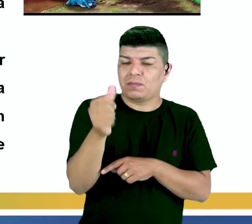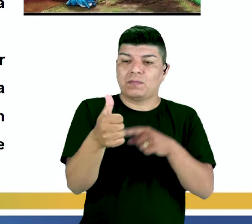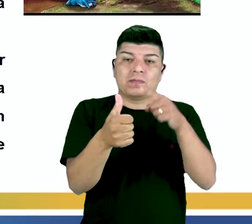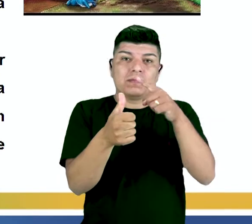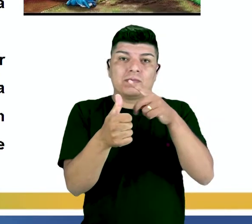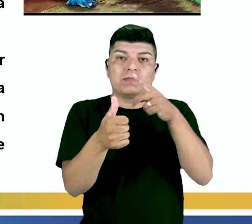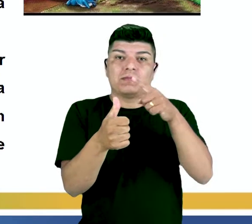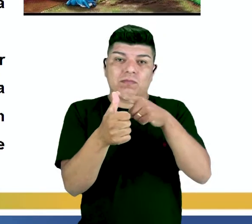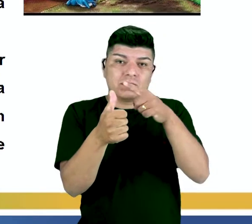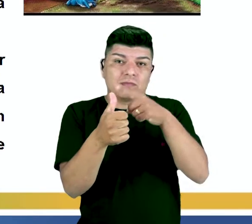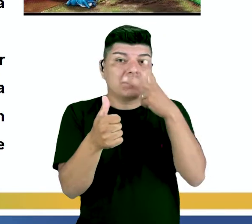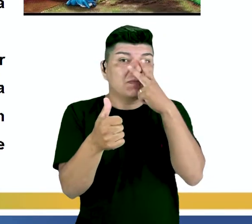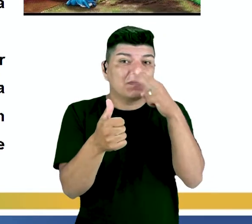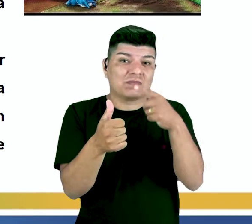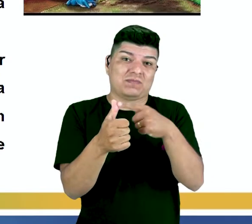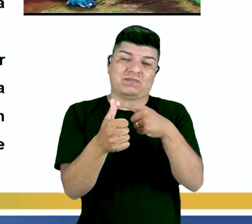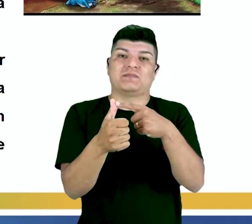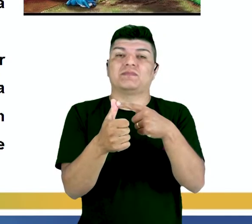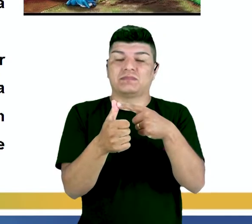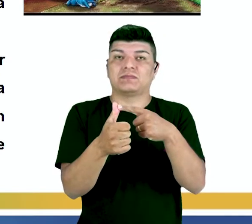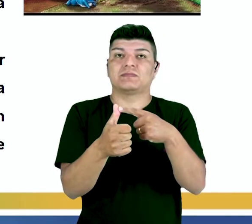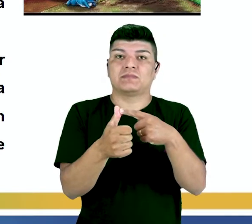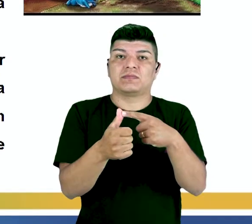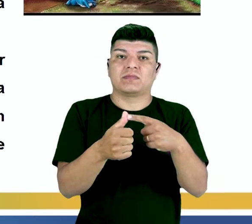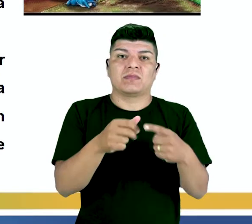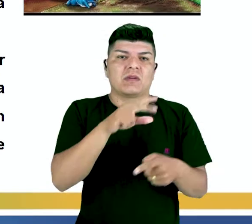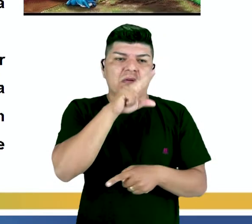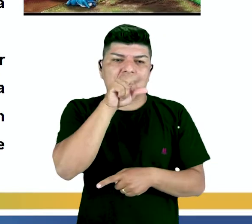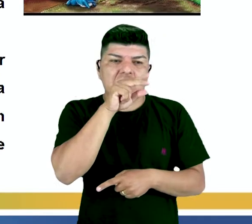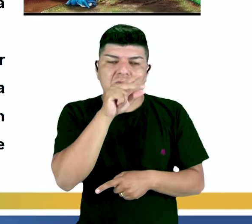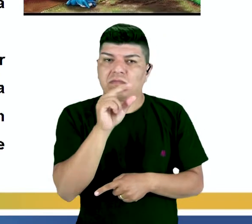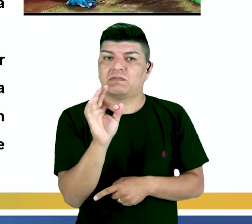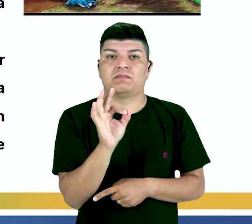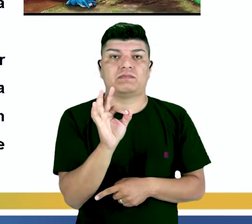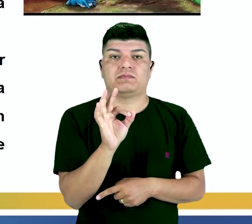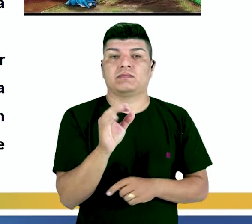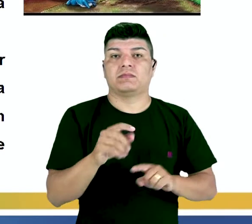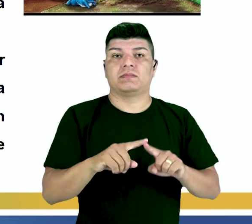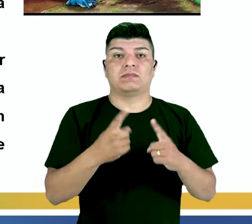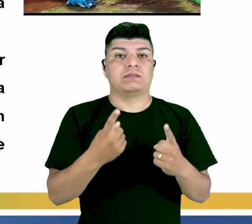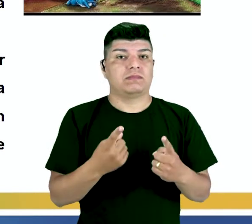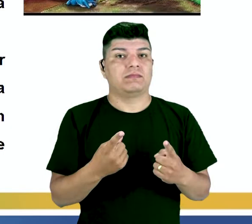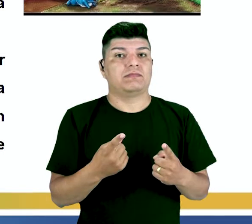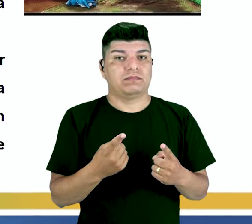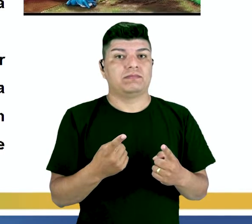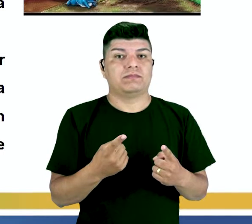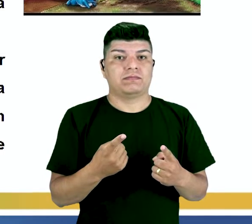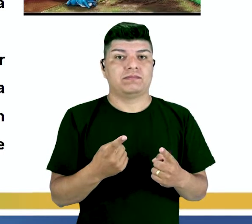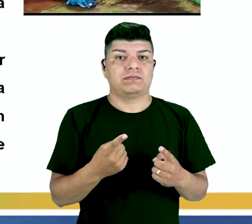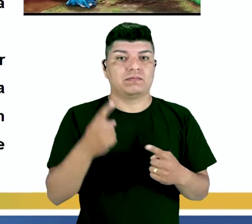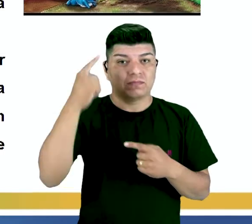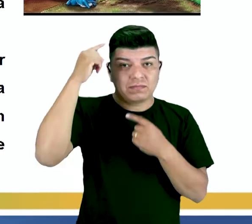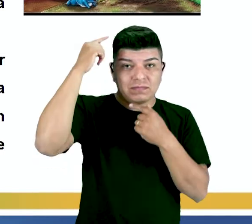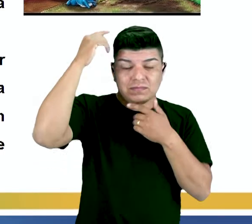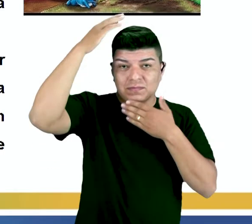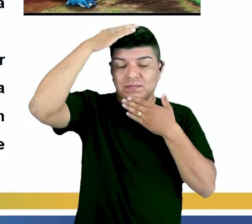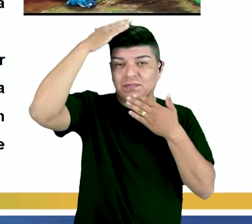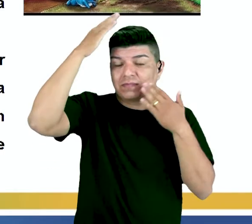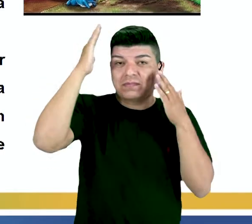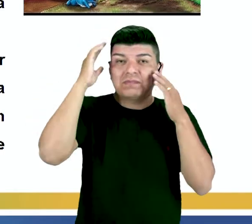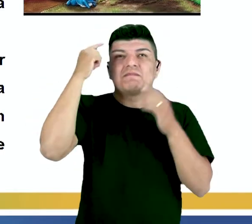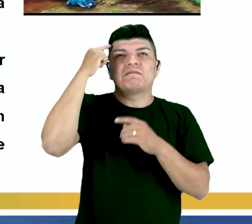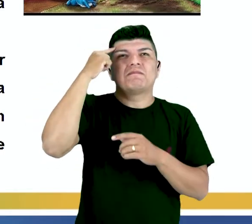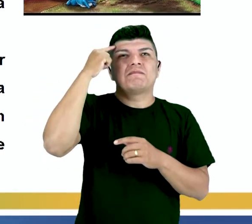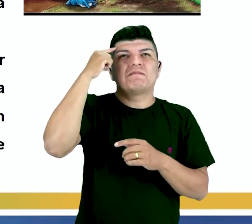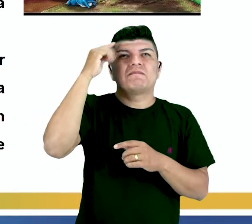deram esse nome. O Pequeno Polegar não falava muito, mas, em compensação, sua cabecinha não parava de